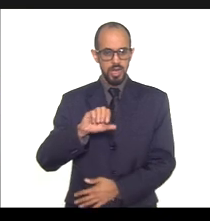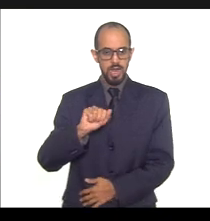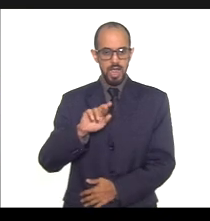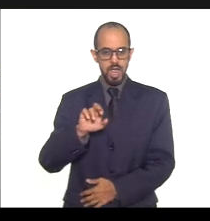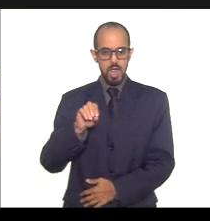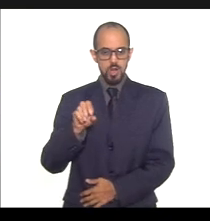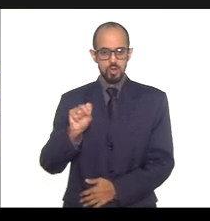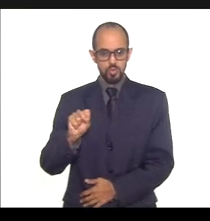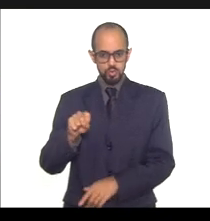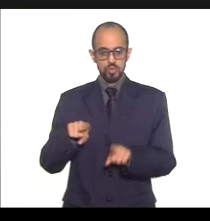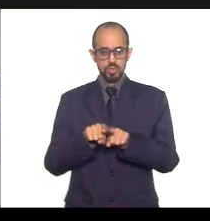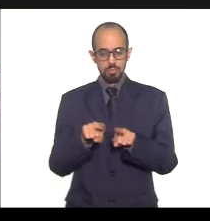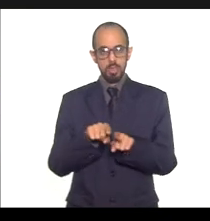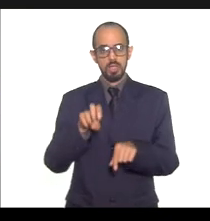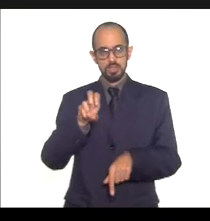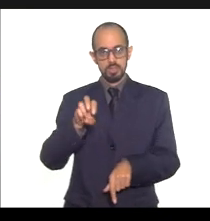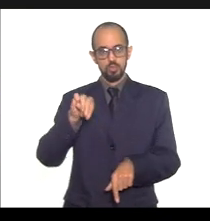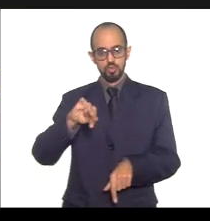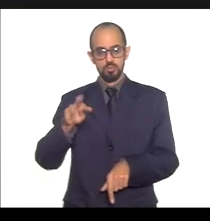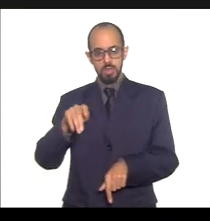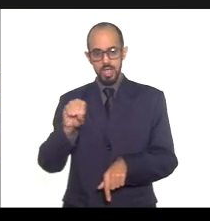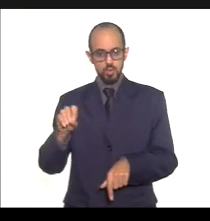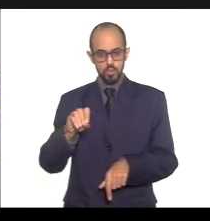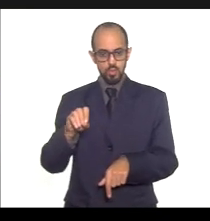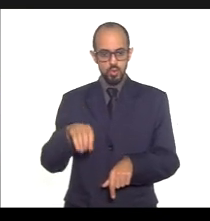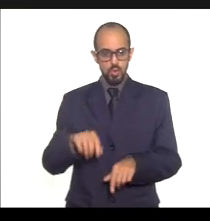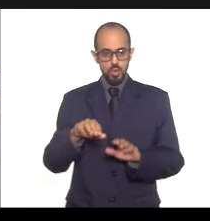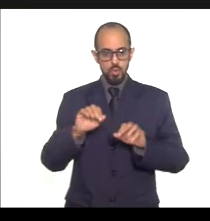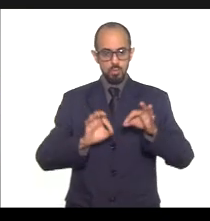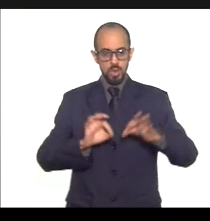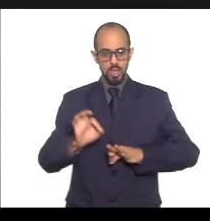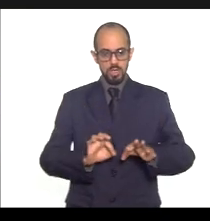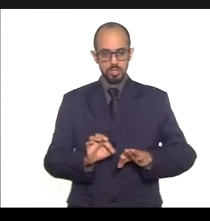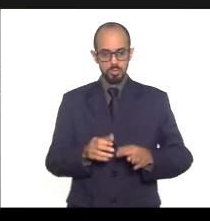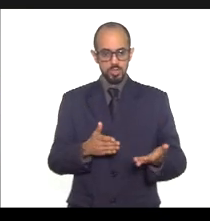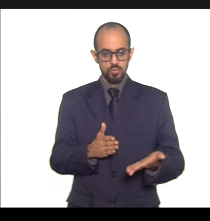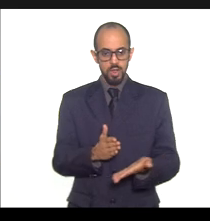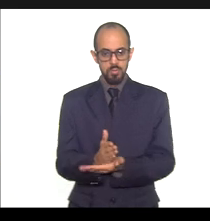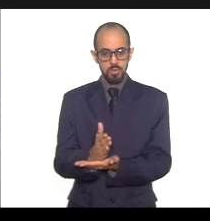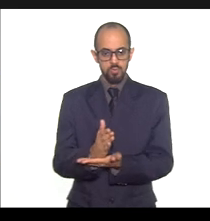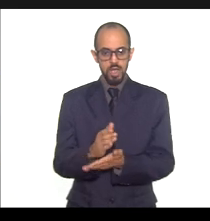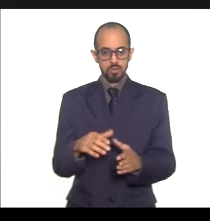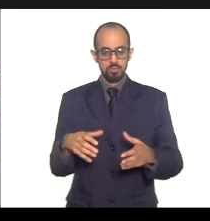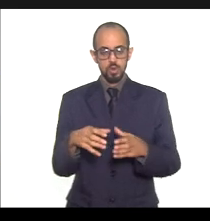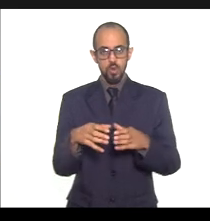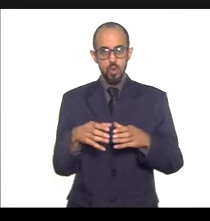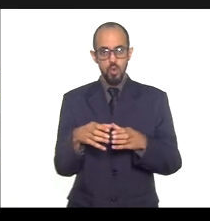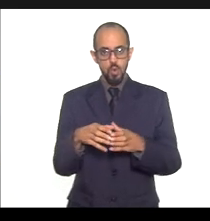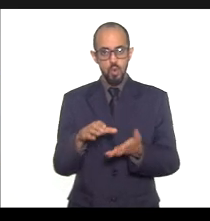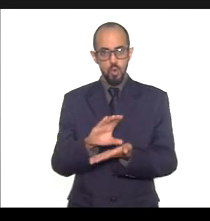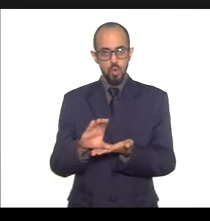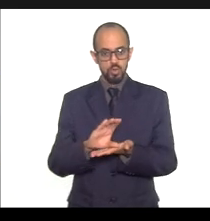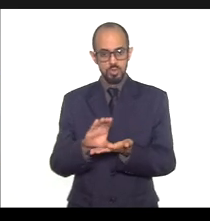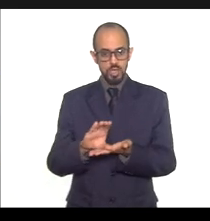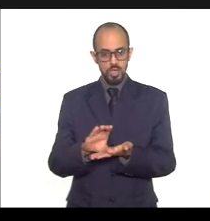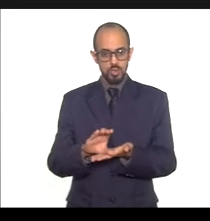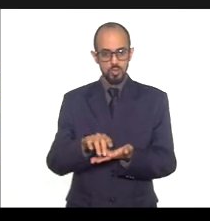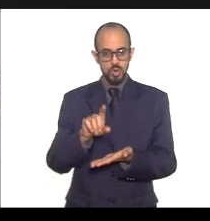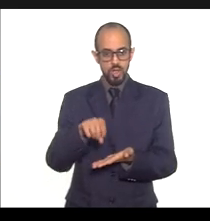5 de maio de 2021. O Plano Estadual de Saúde vigente e aprovado pelo Conselho é o PES 2020